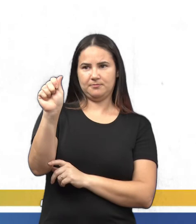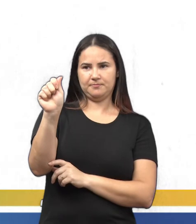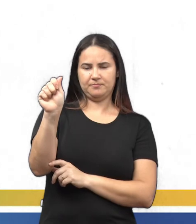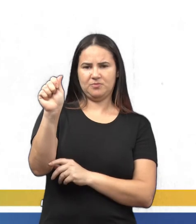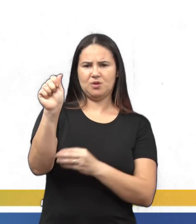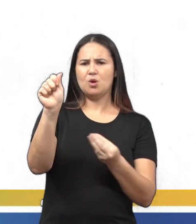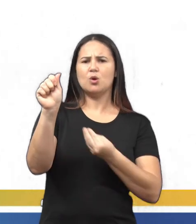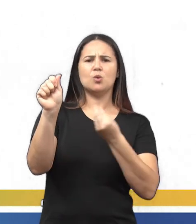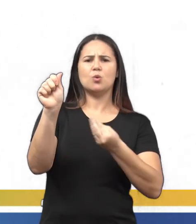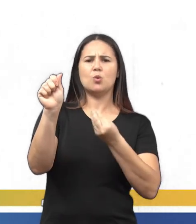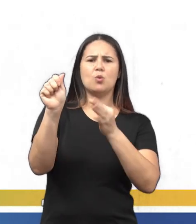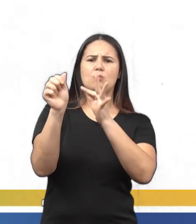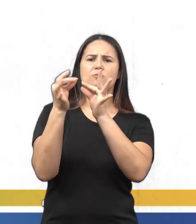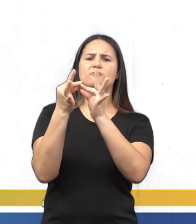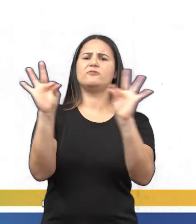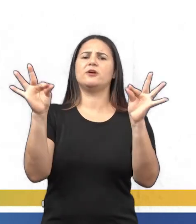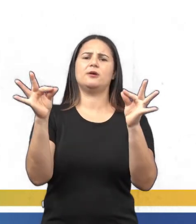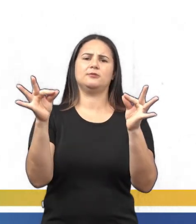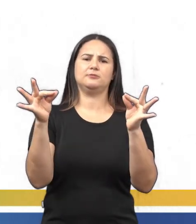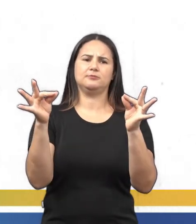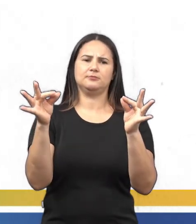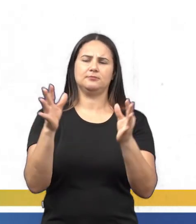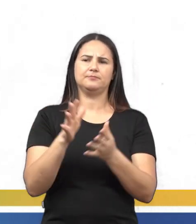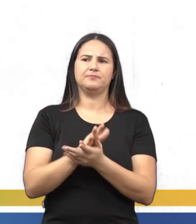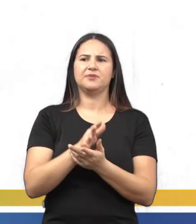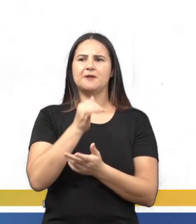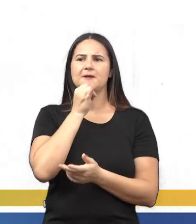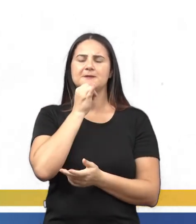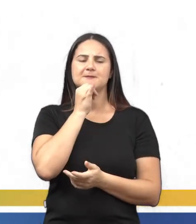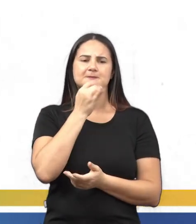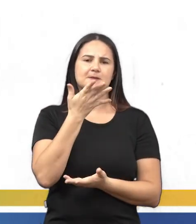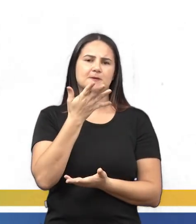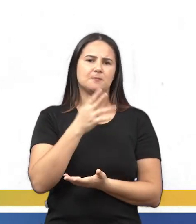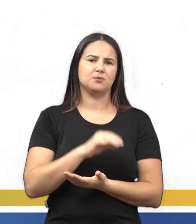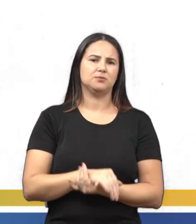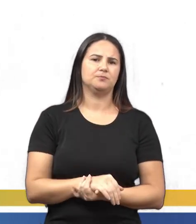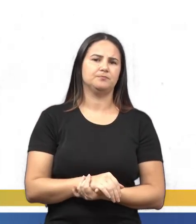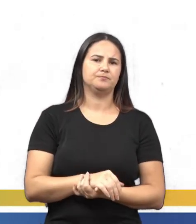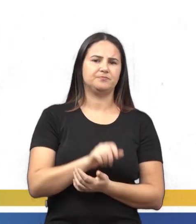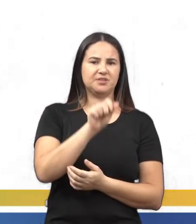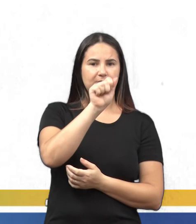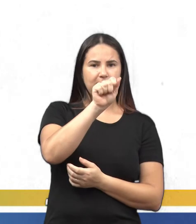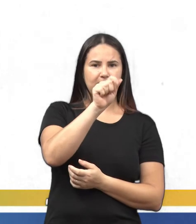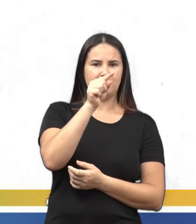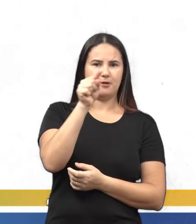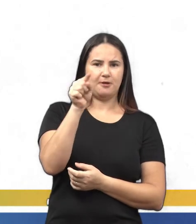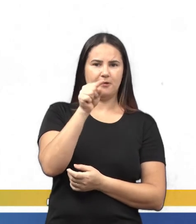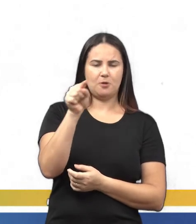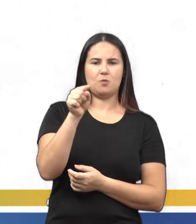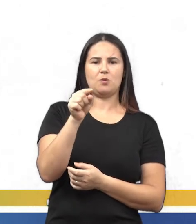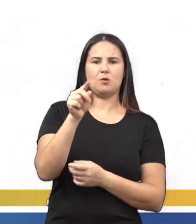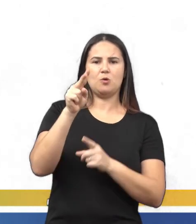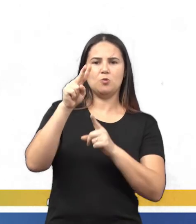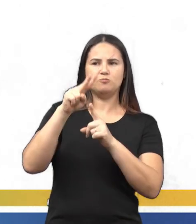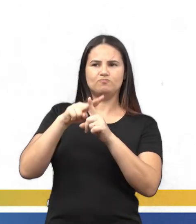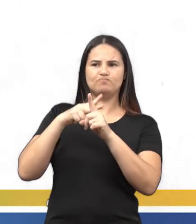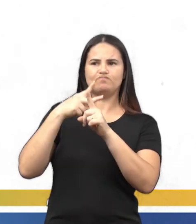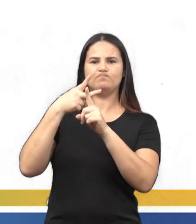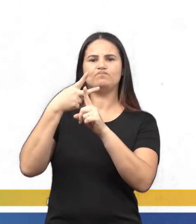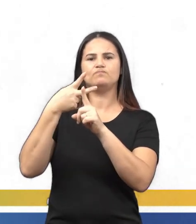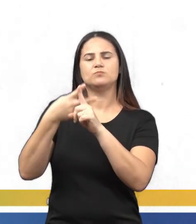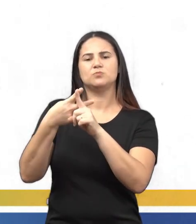isso numa frase. Um exemplo, vou dar, tem que colocar a letra A é o dobro de